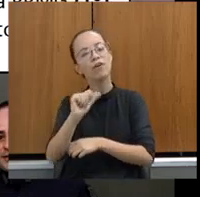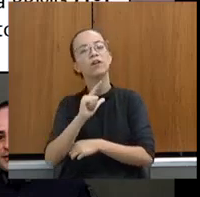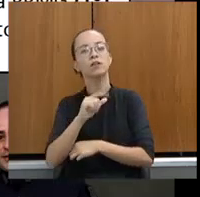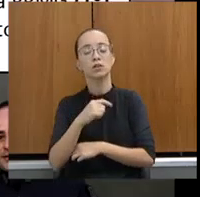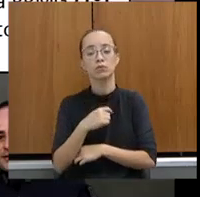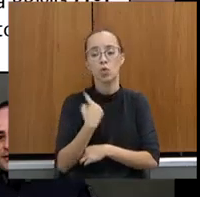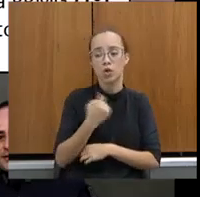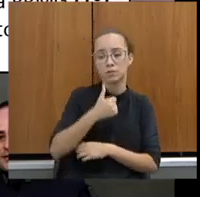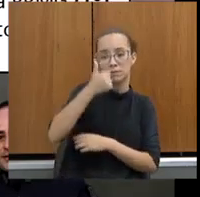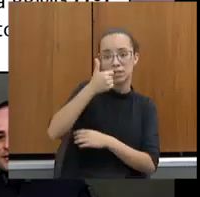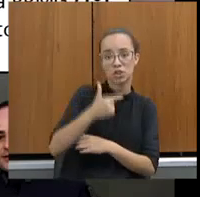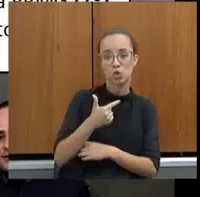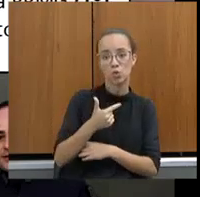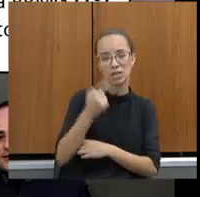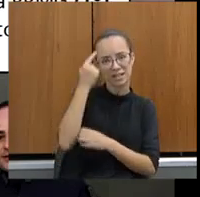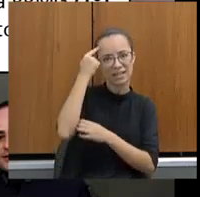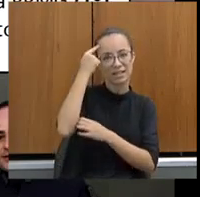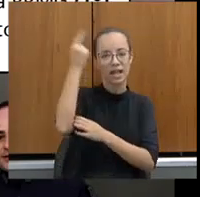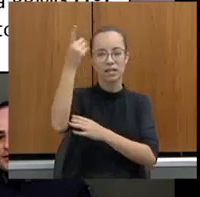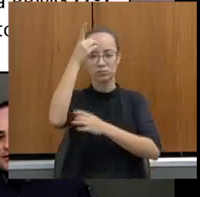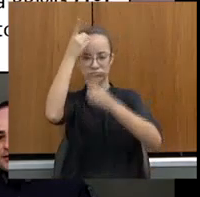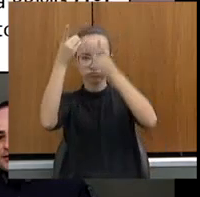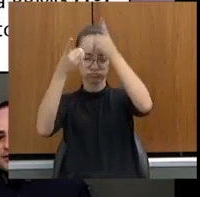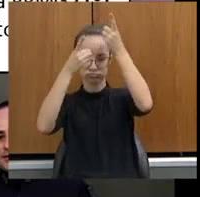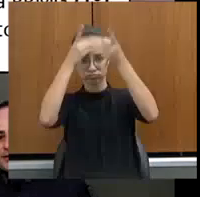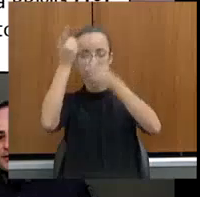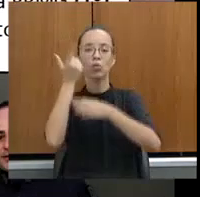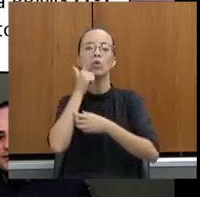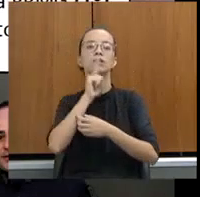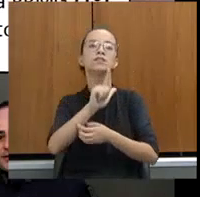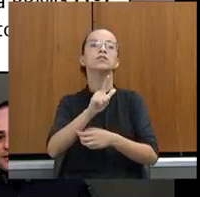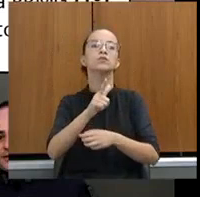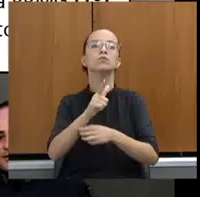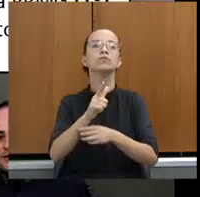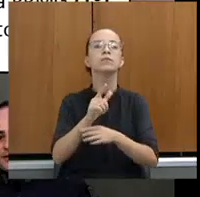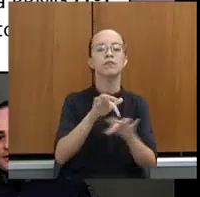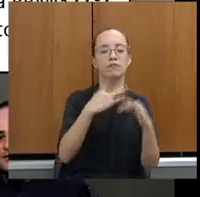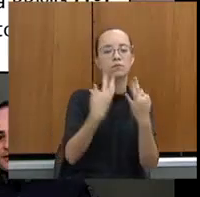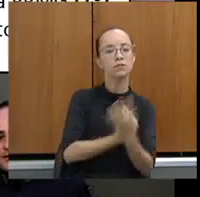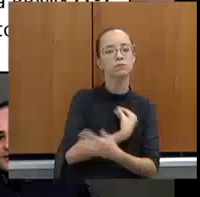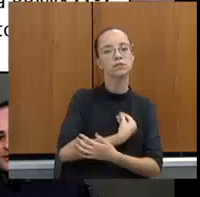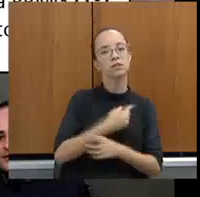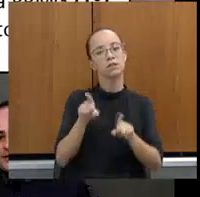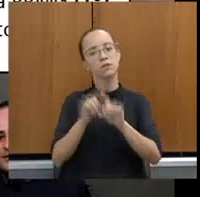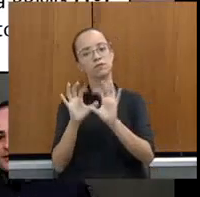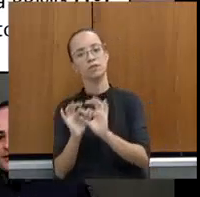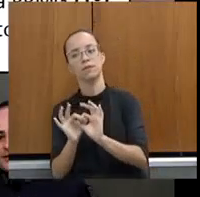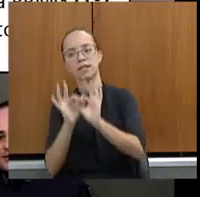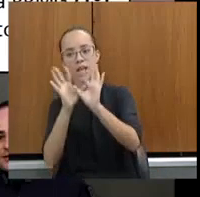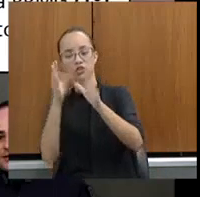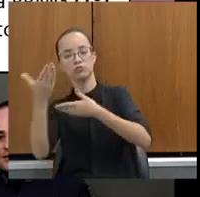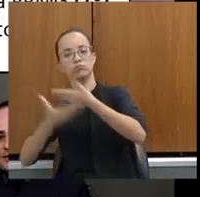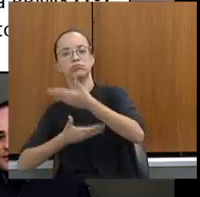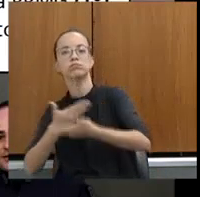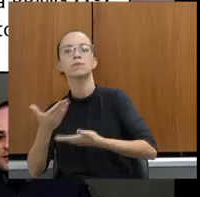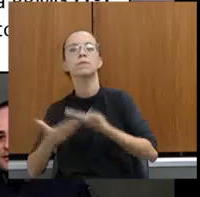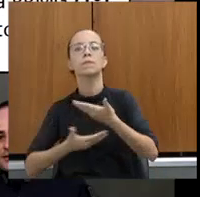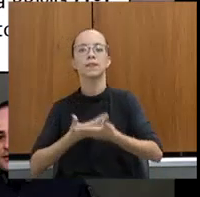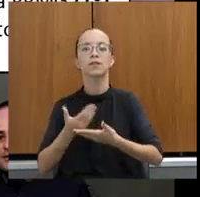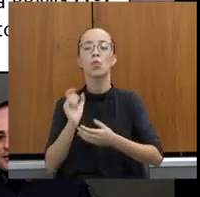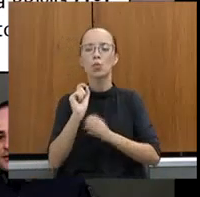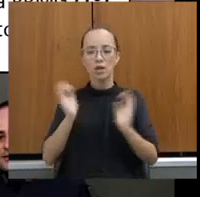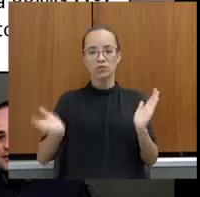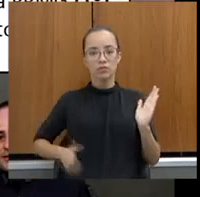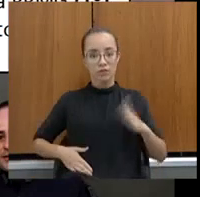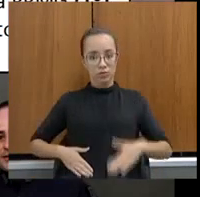colocados nas ideias inovadoras, com os projetos Família Presente, o Liberdade em Ciclos, que é esse justamente do absorvente dos fraudões.